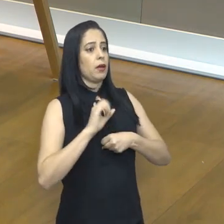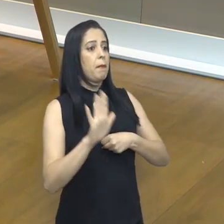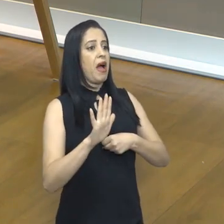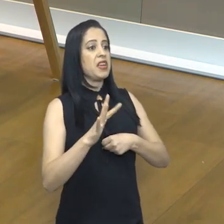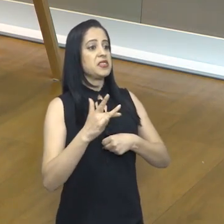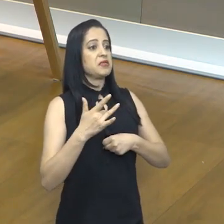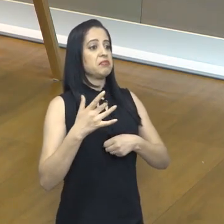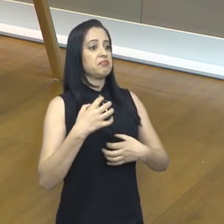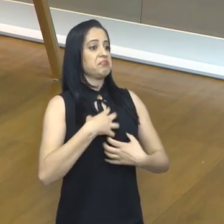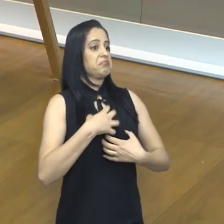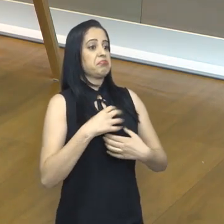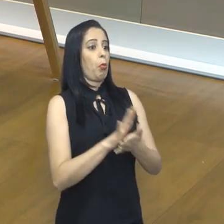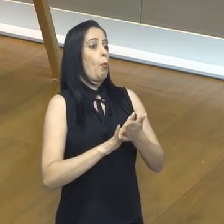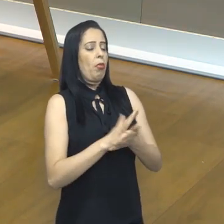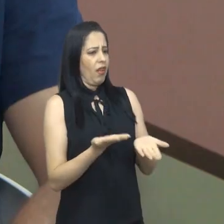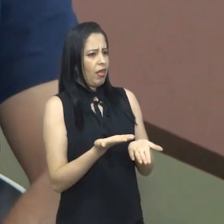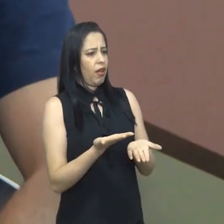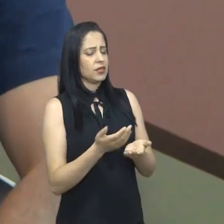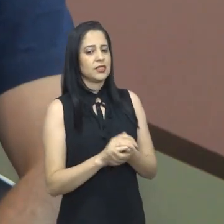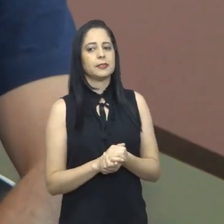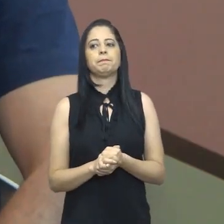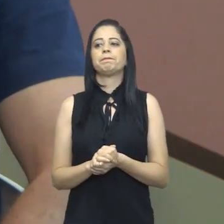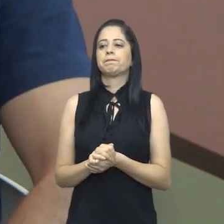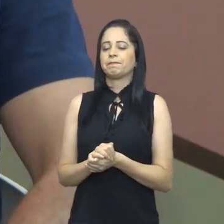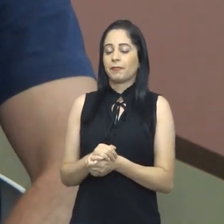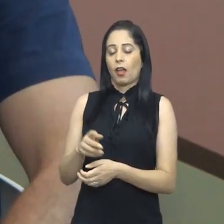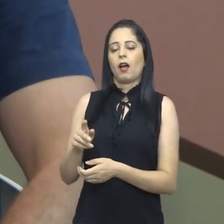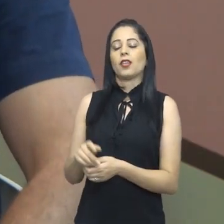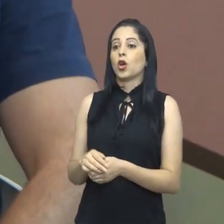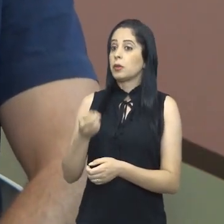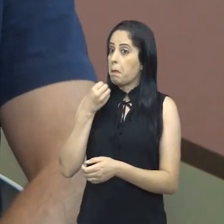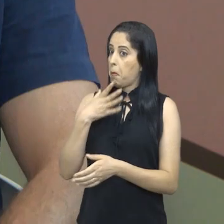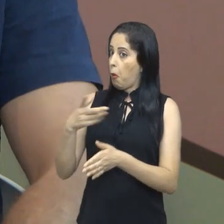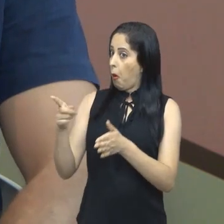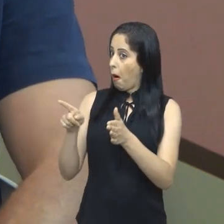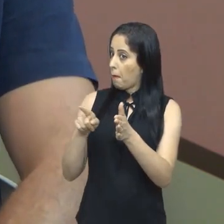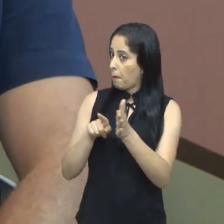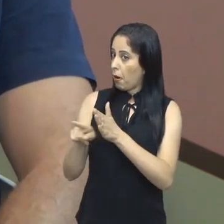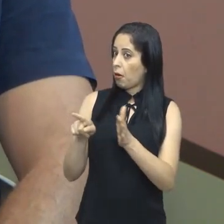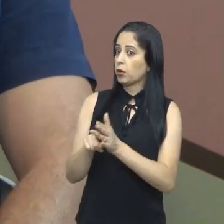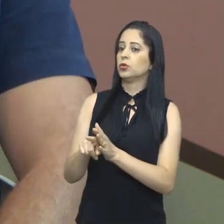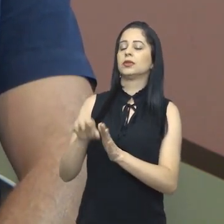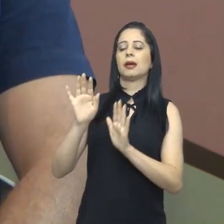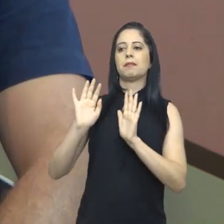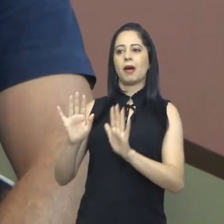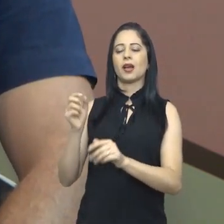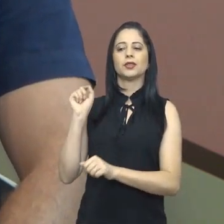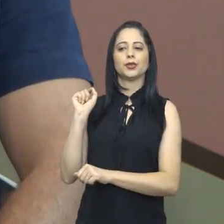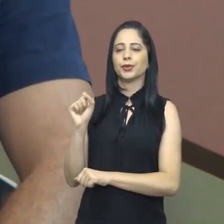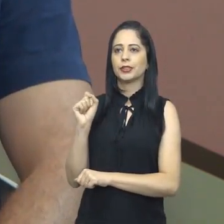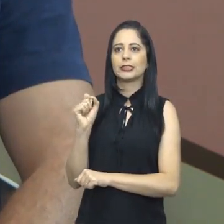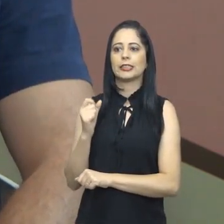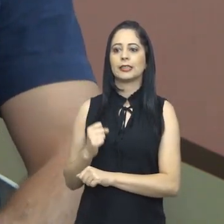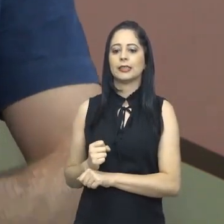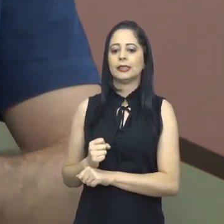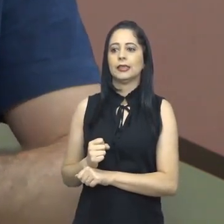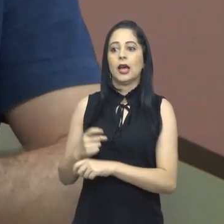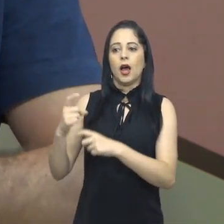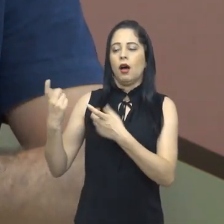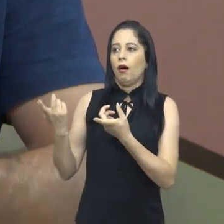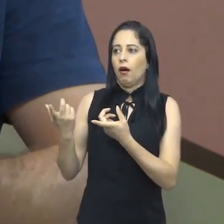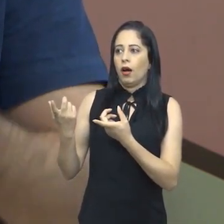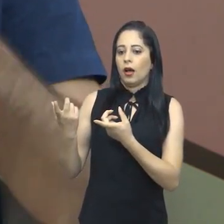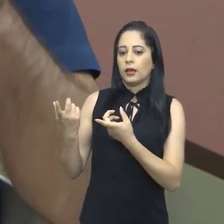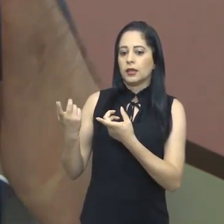Muito legal essa pergunta. Então, assim, uma das coisas que marcaram o pós-Covid foi a expectativa da comunidade